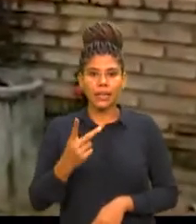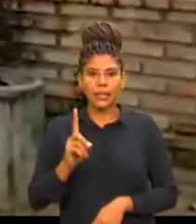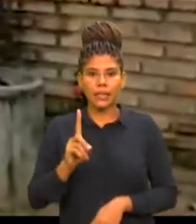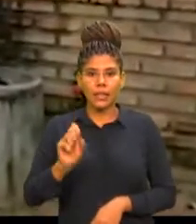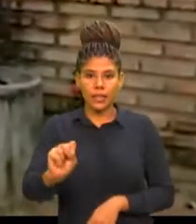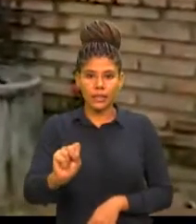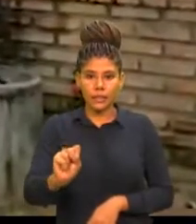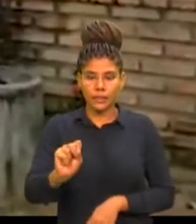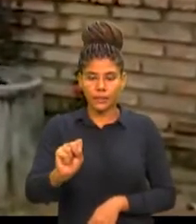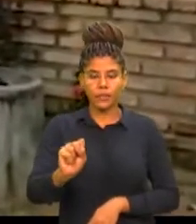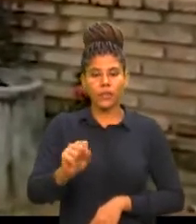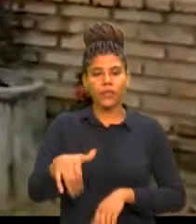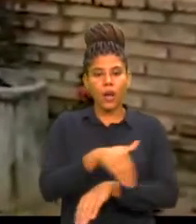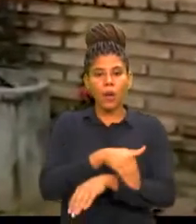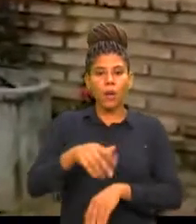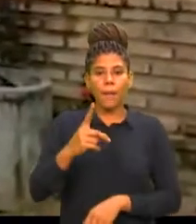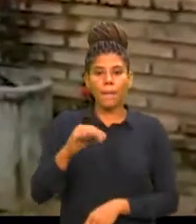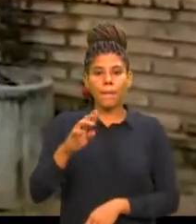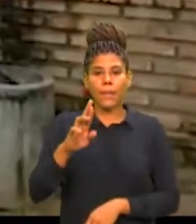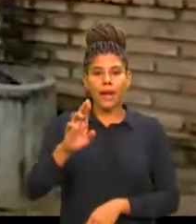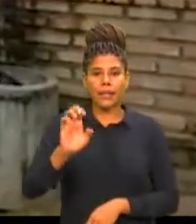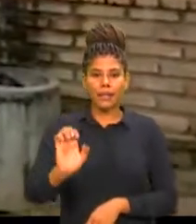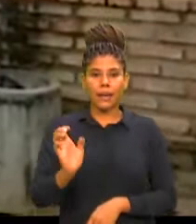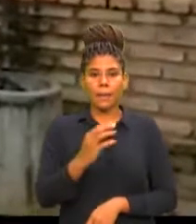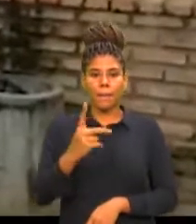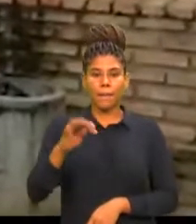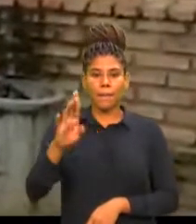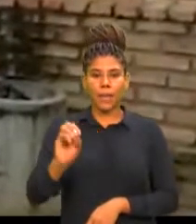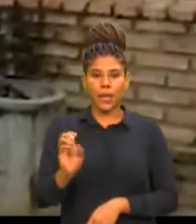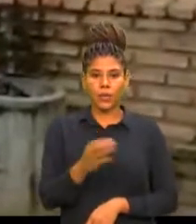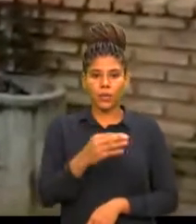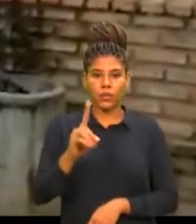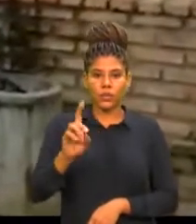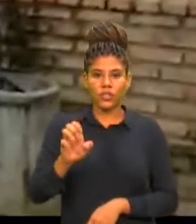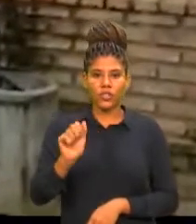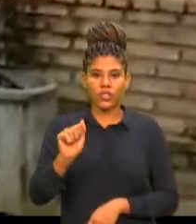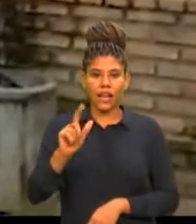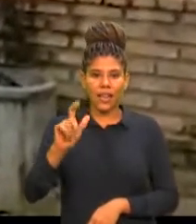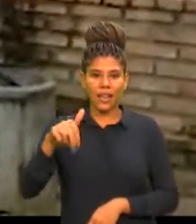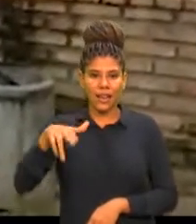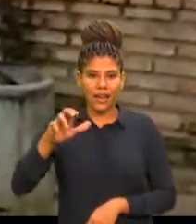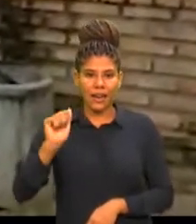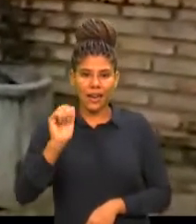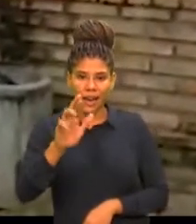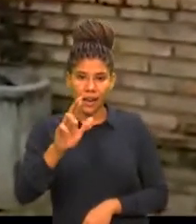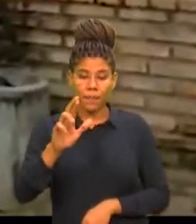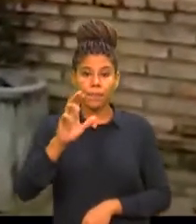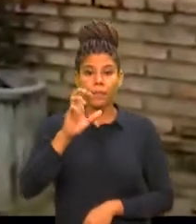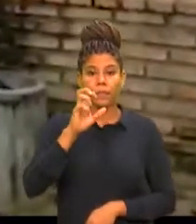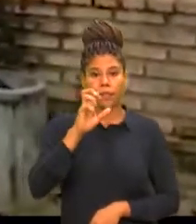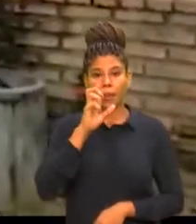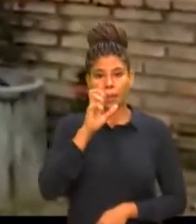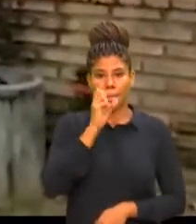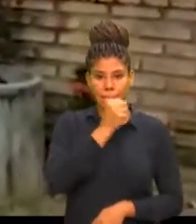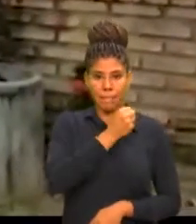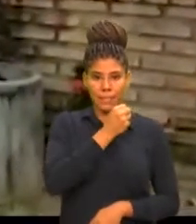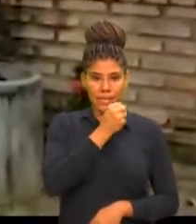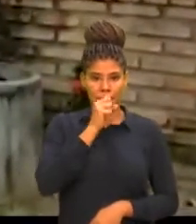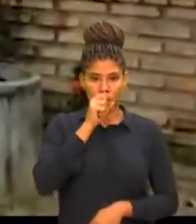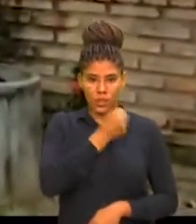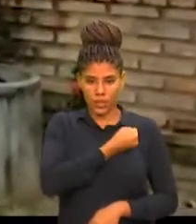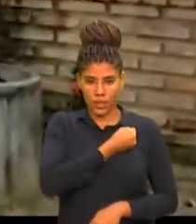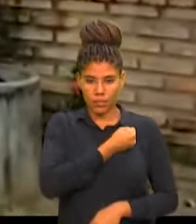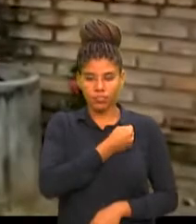Padre Pedro de Alencar, 2230, em Messejana, das 8h às 17h, de segunda a quinta,